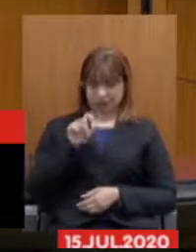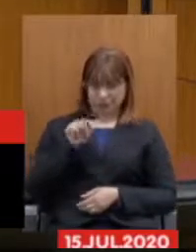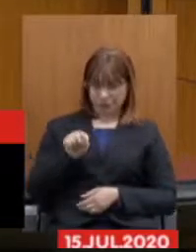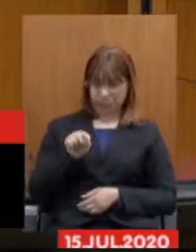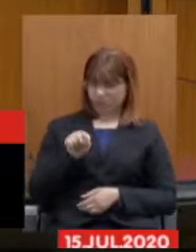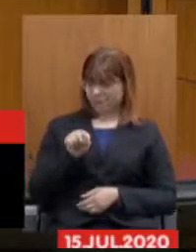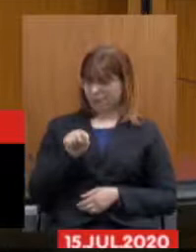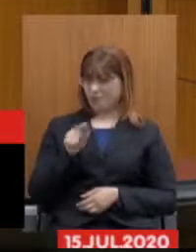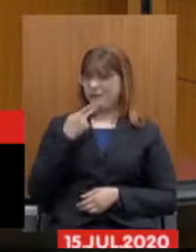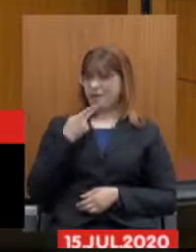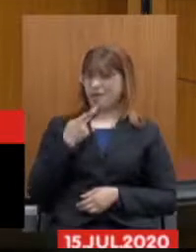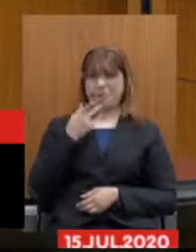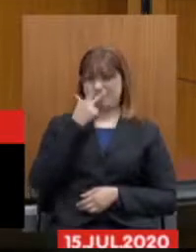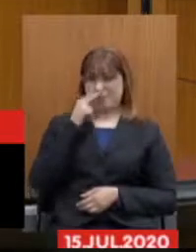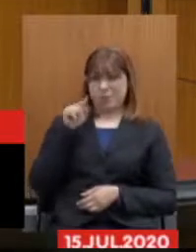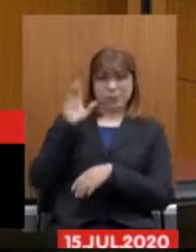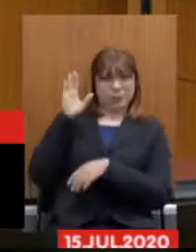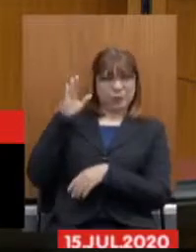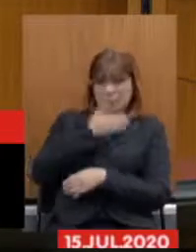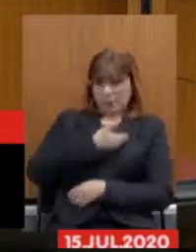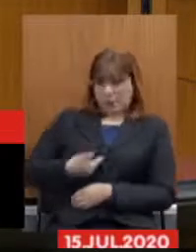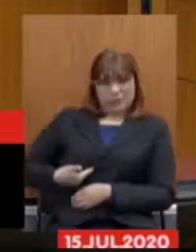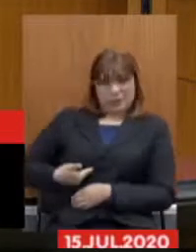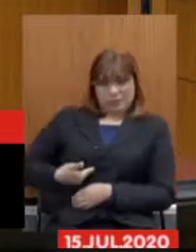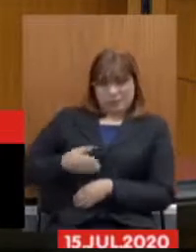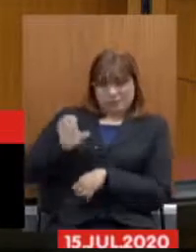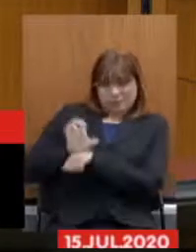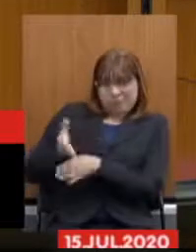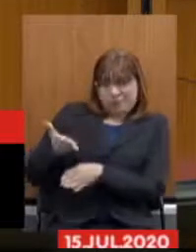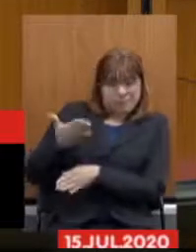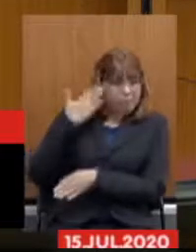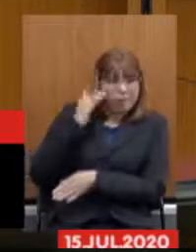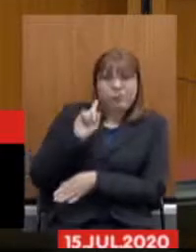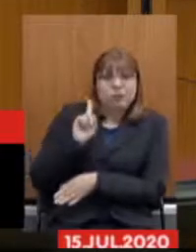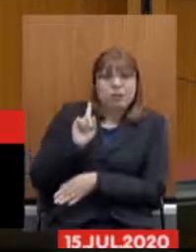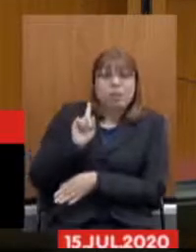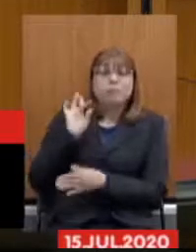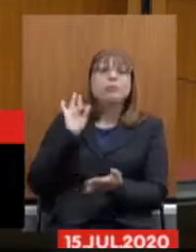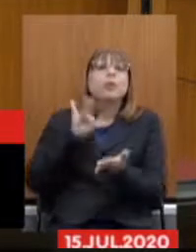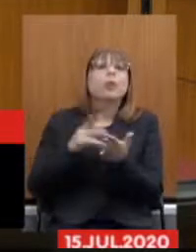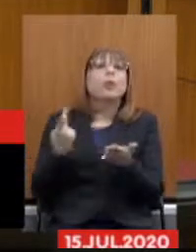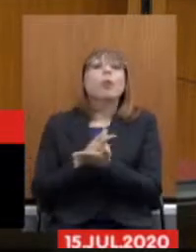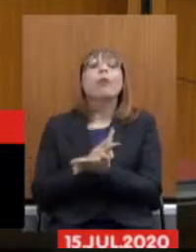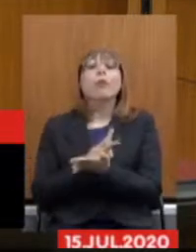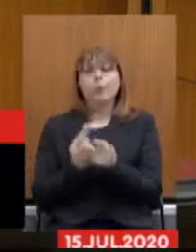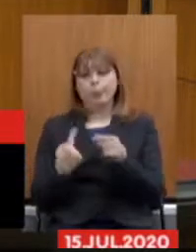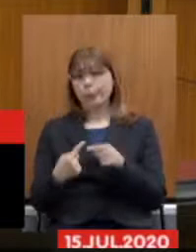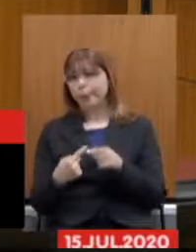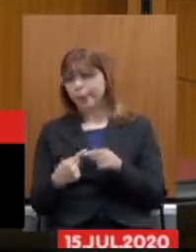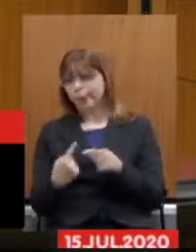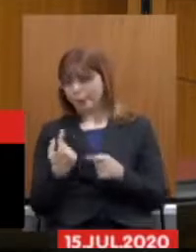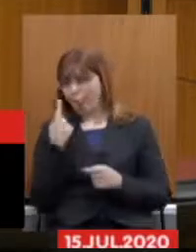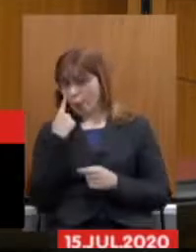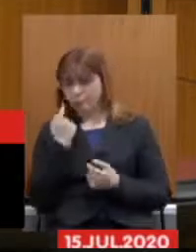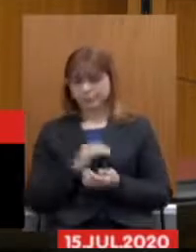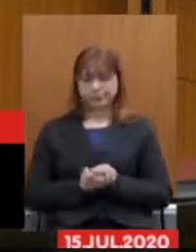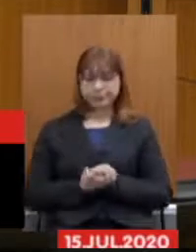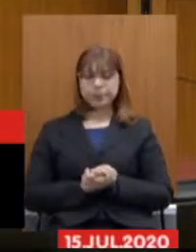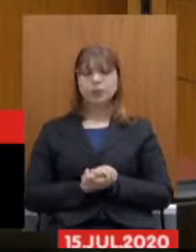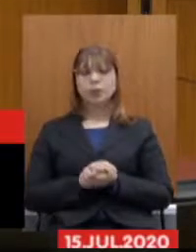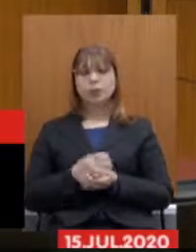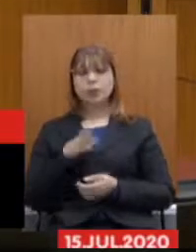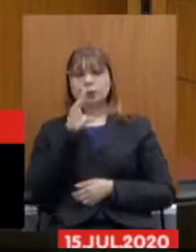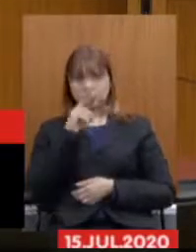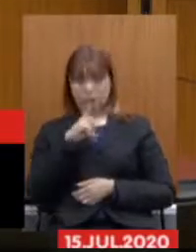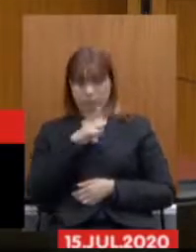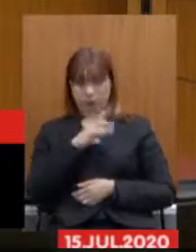demonstra desconhecimento da atual situação dos servidores de Minas. Por quê? Um servidor que ganha cinco